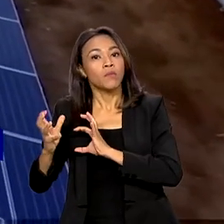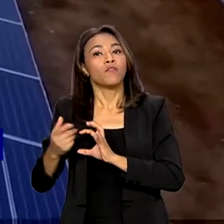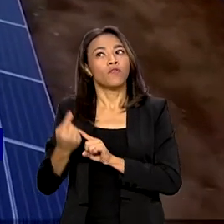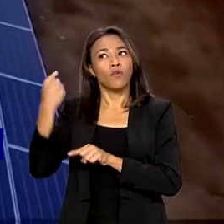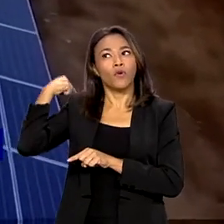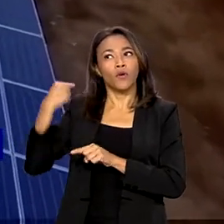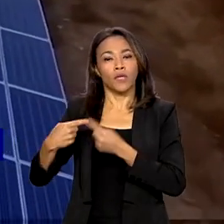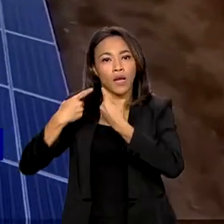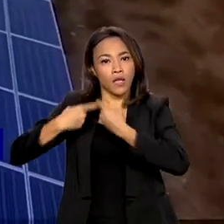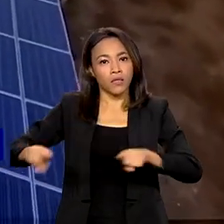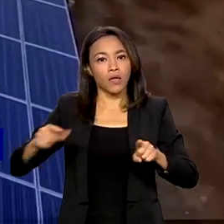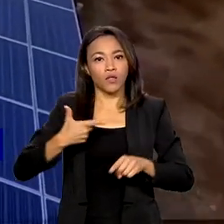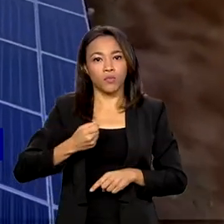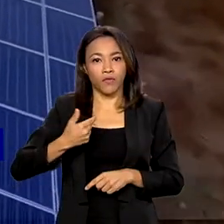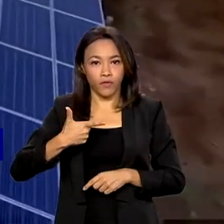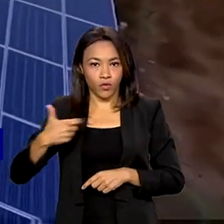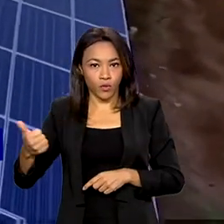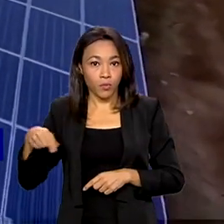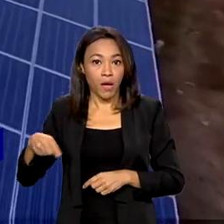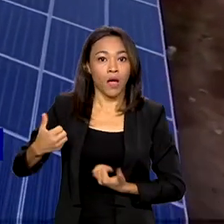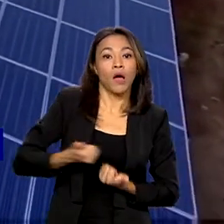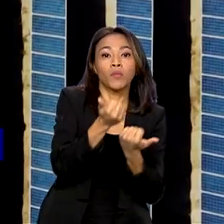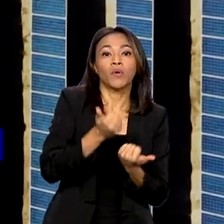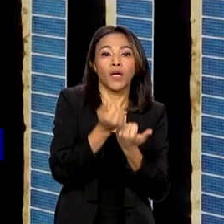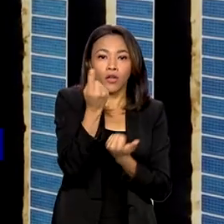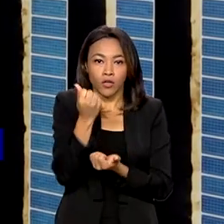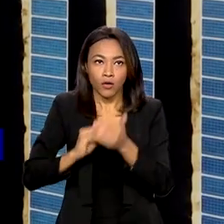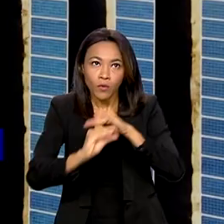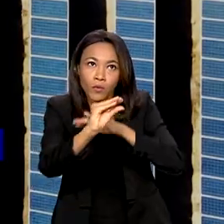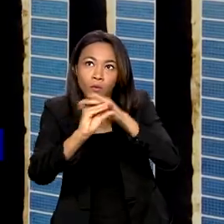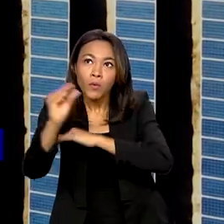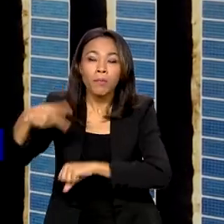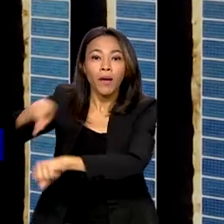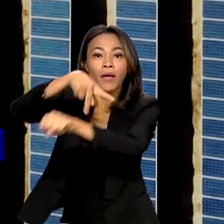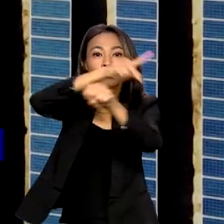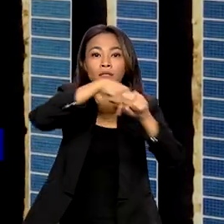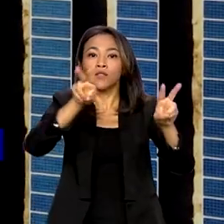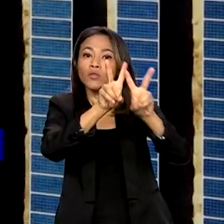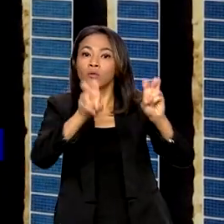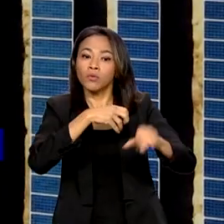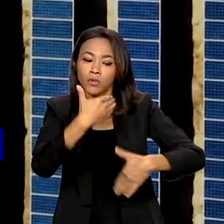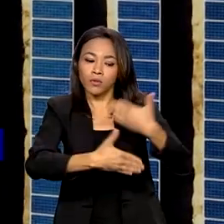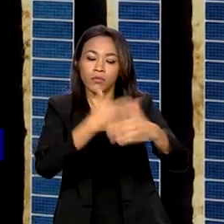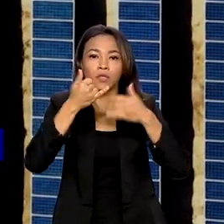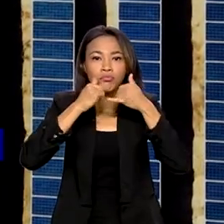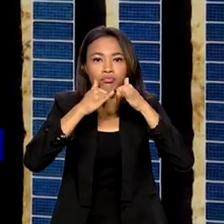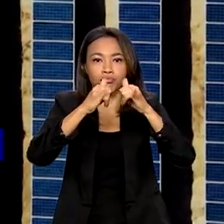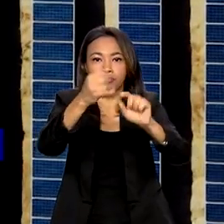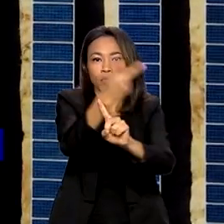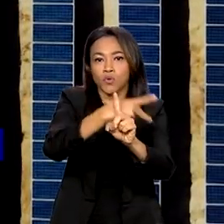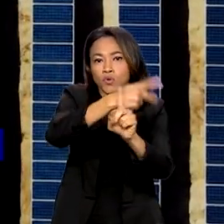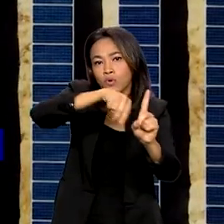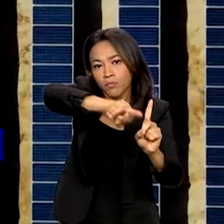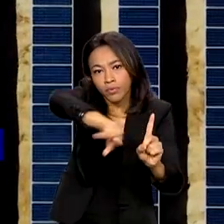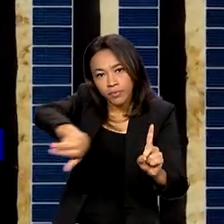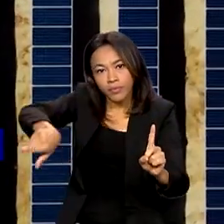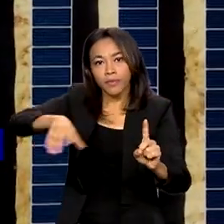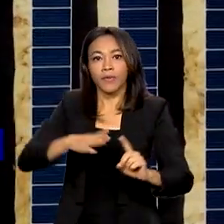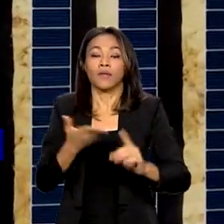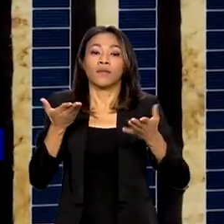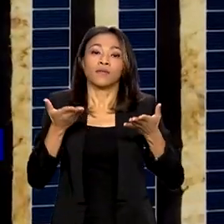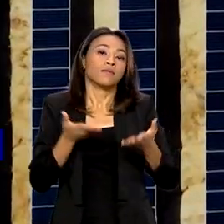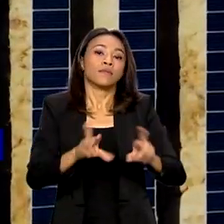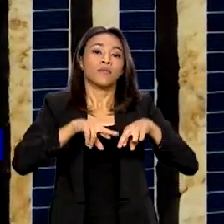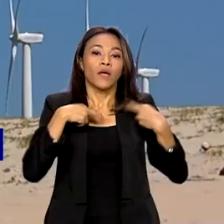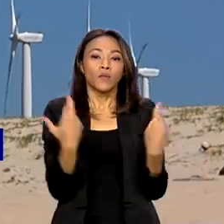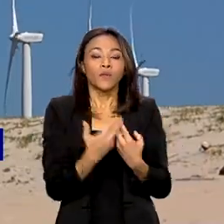para apoiar países em desenvolvimento na geração de energia limpa. Depois de reuniões com representantes do